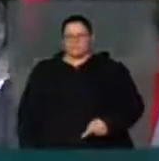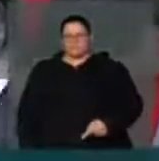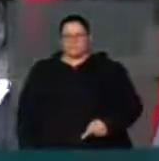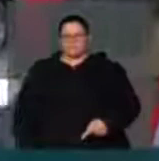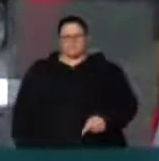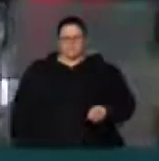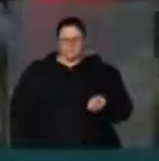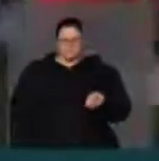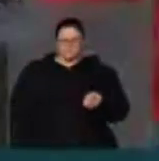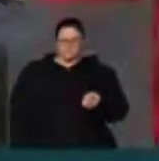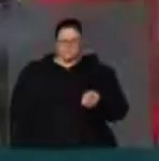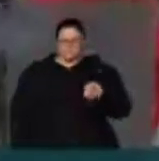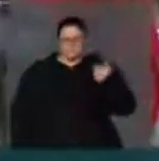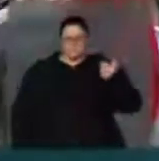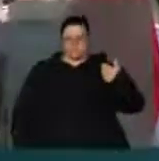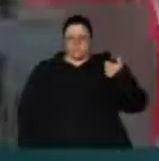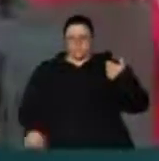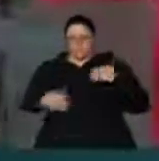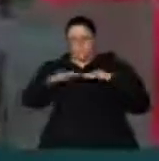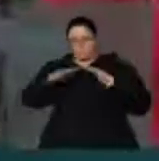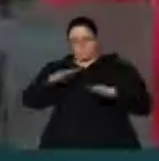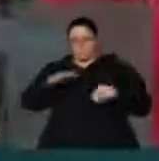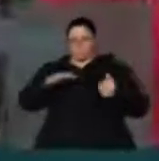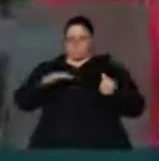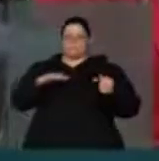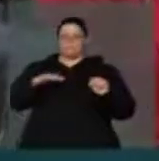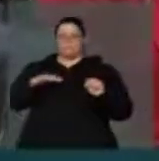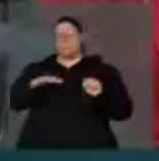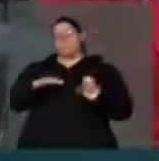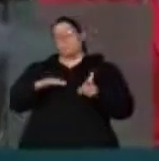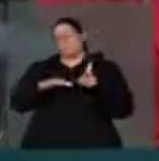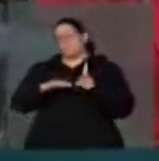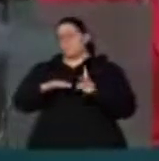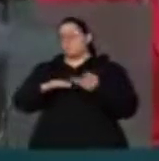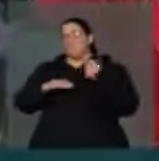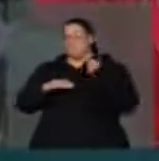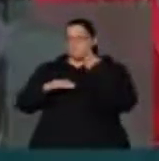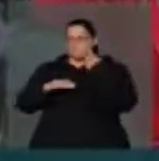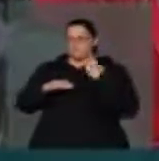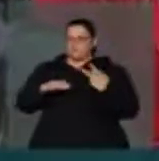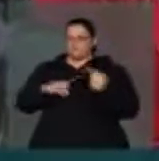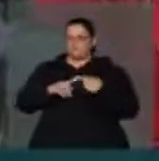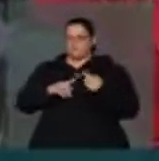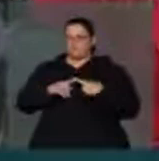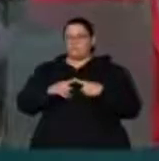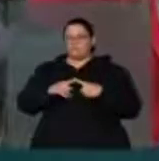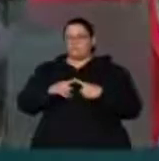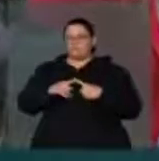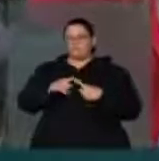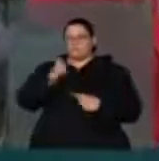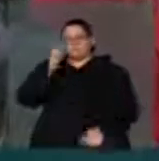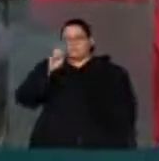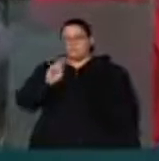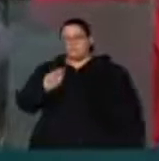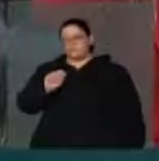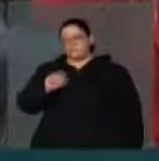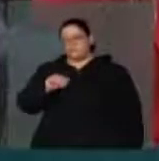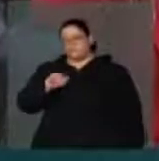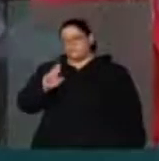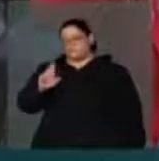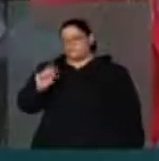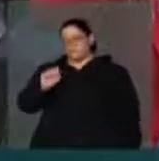esse debate da maioridade penal aqui nessa casa e que o deputado, Valmir Assunção, concorda com o plenamento do que ele colocou aqui